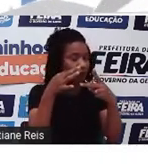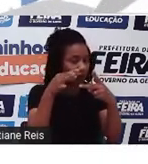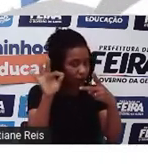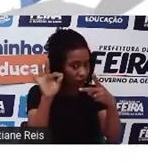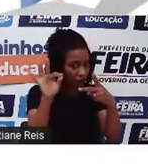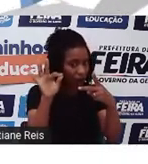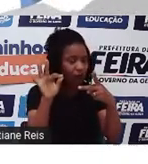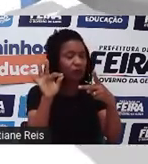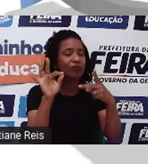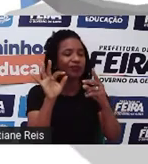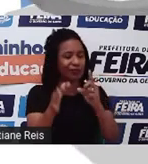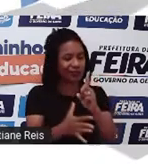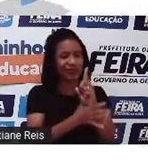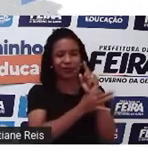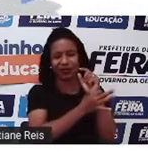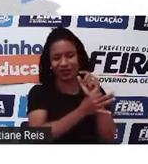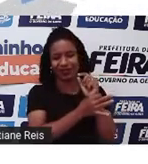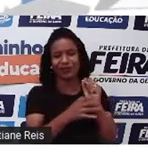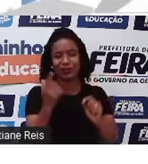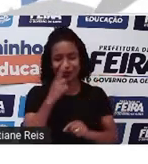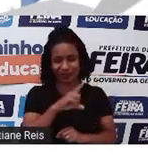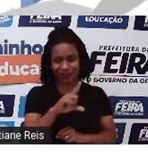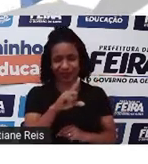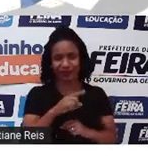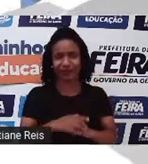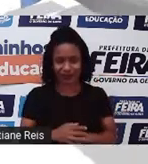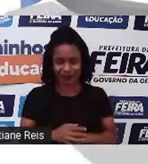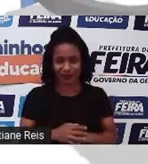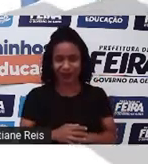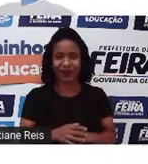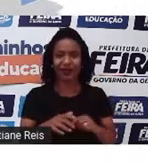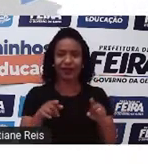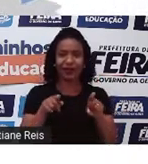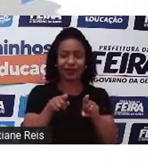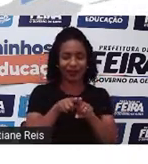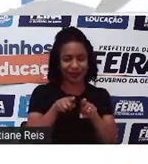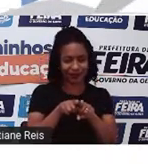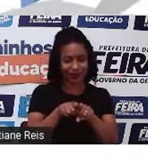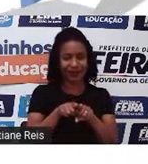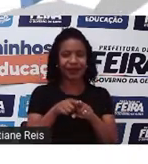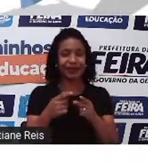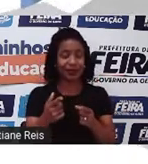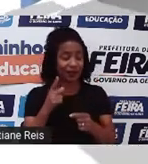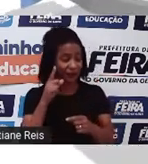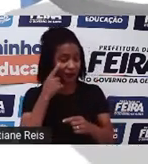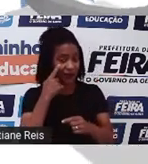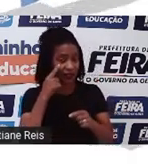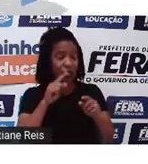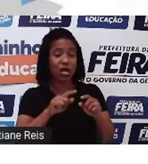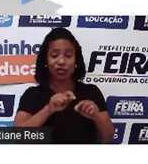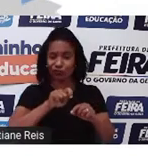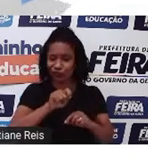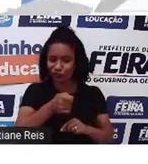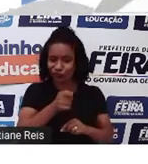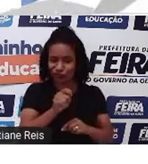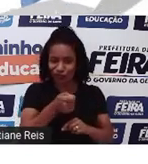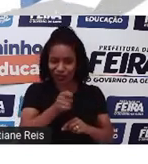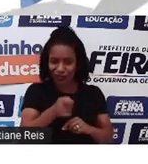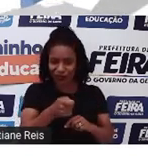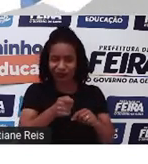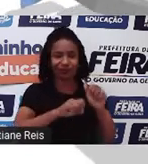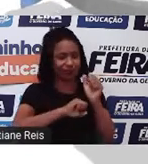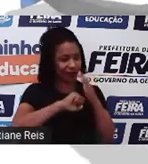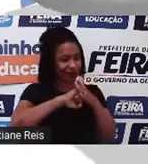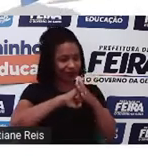-mails. Encryption é a criptografia, que a gente já sabe que são os códigos, as chaves que a internet possui.